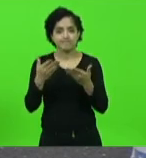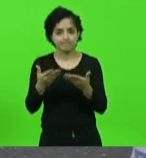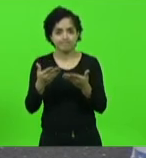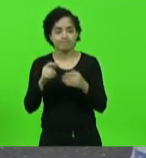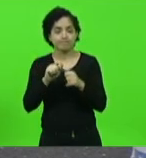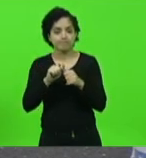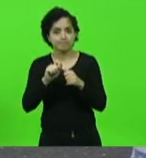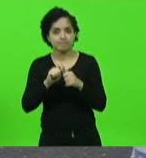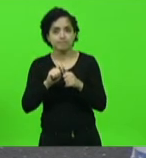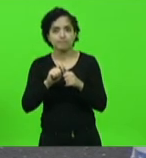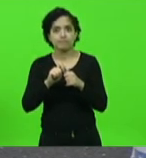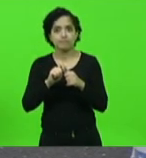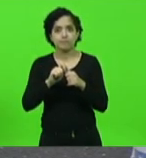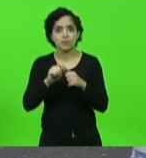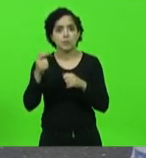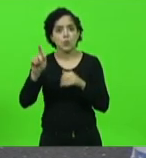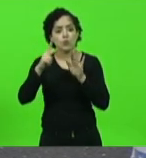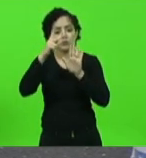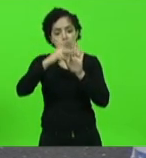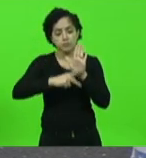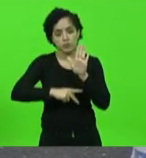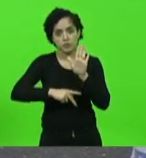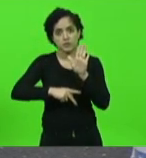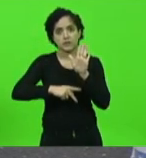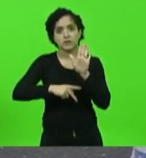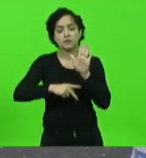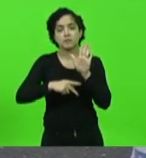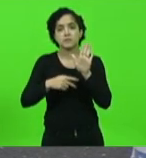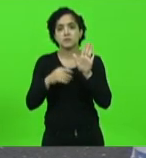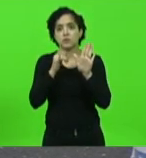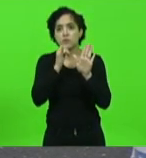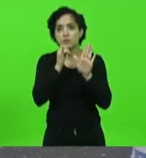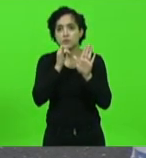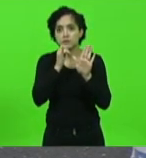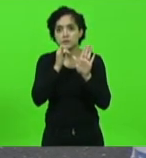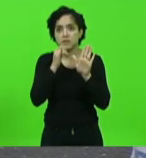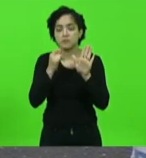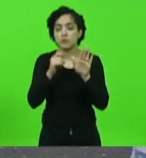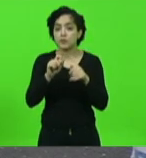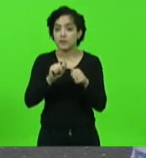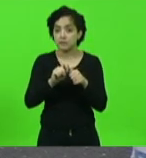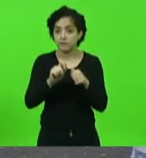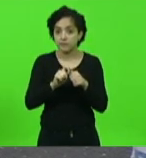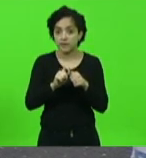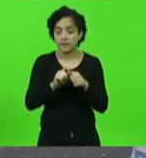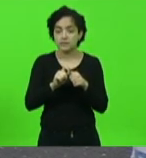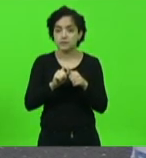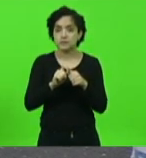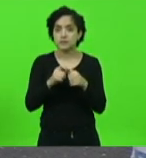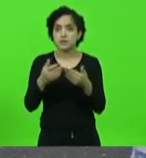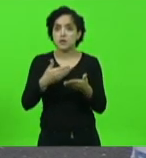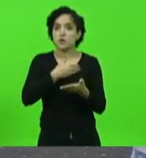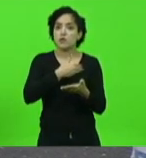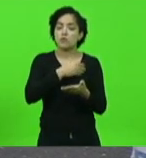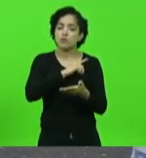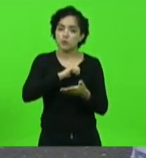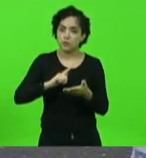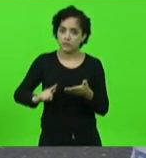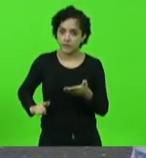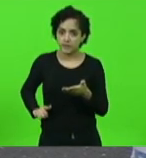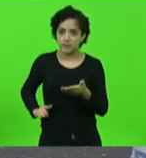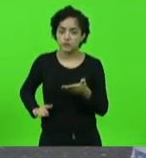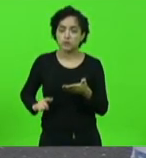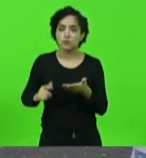outros programas que executou como governador de Santa Catarina